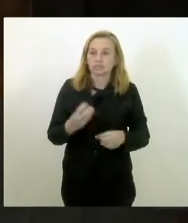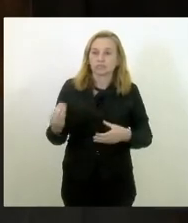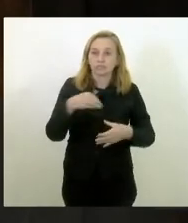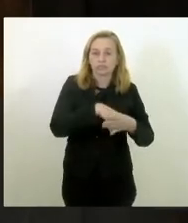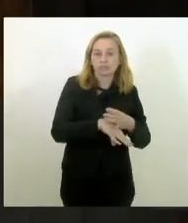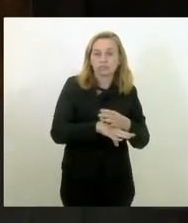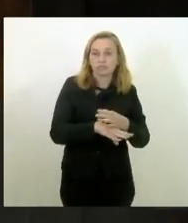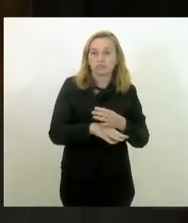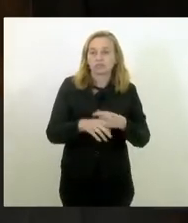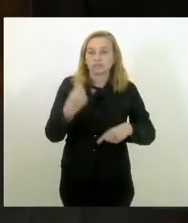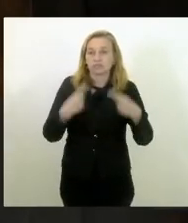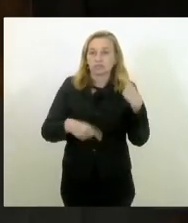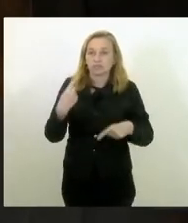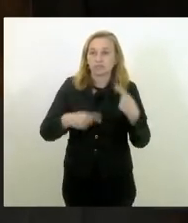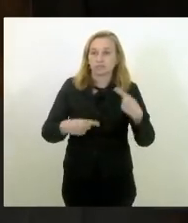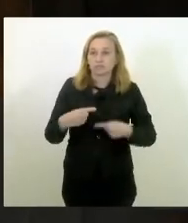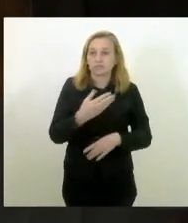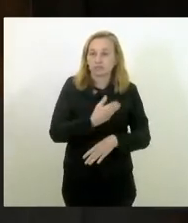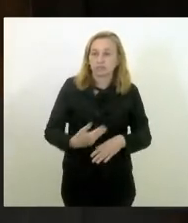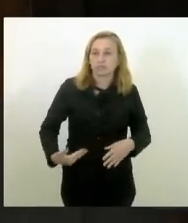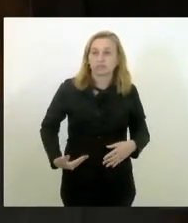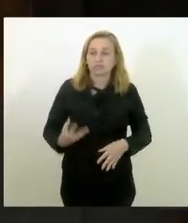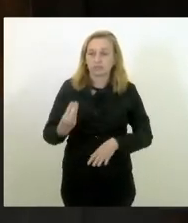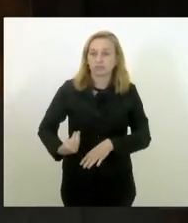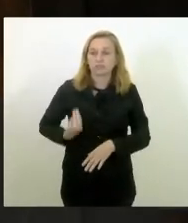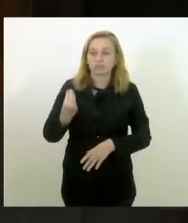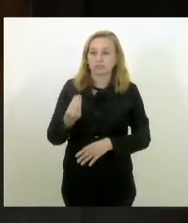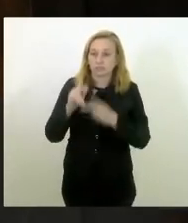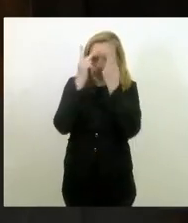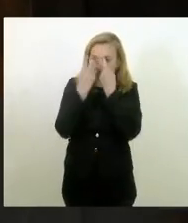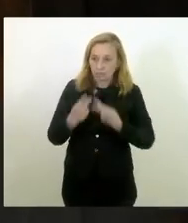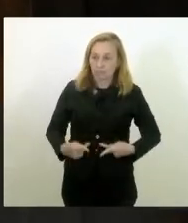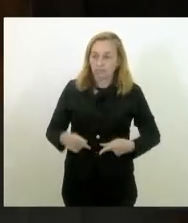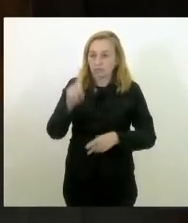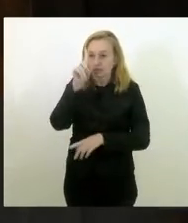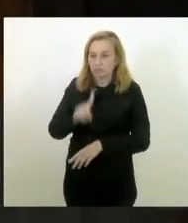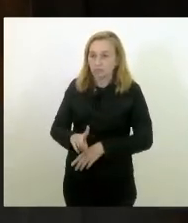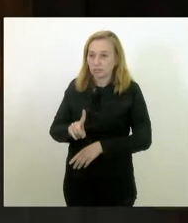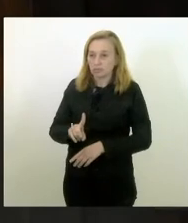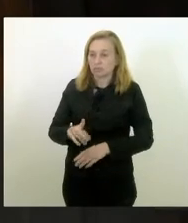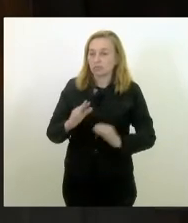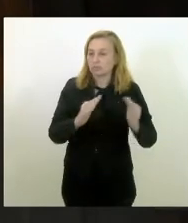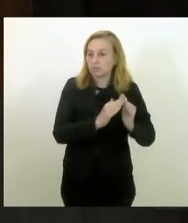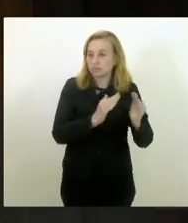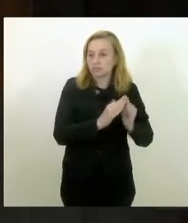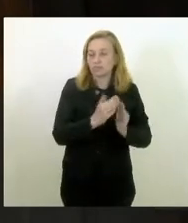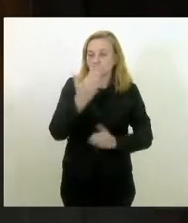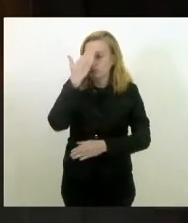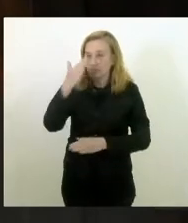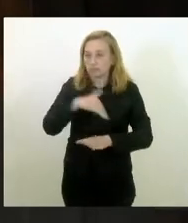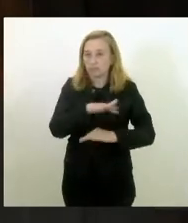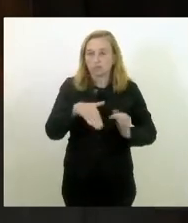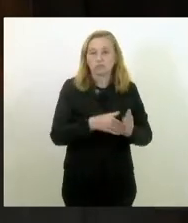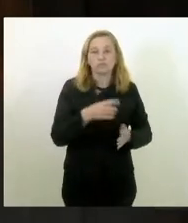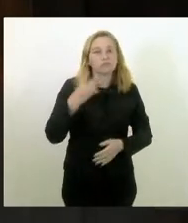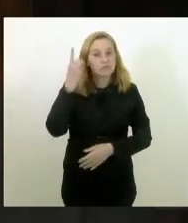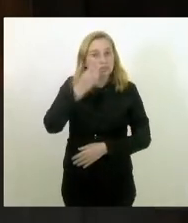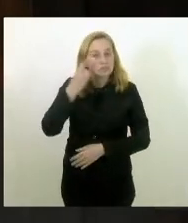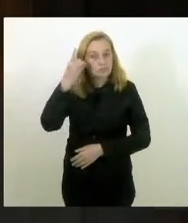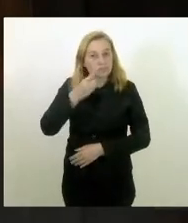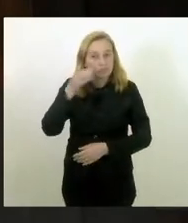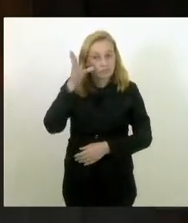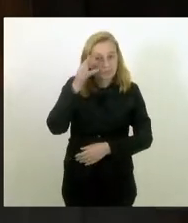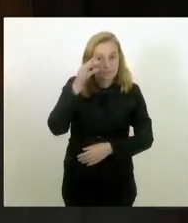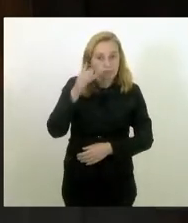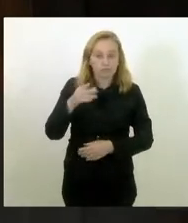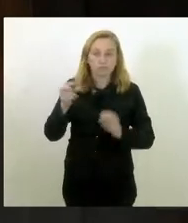públicas nessa área tão sensível da vida humana que é o direito à habitação. Portanto, agradeço aos deputados e deputadas pelo interesse na matéria e